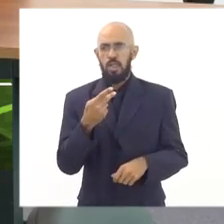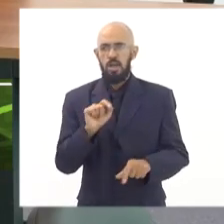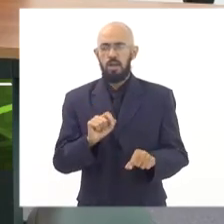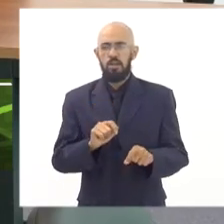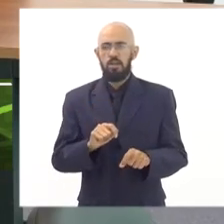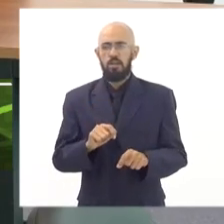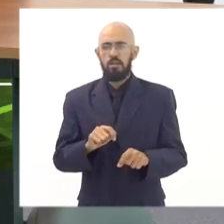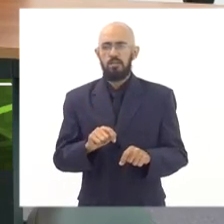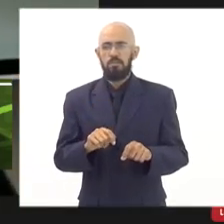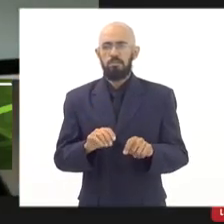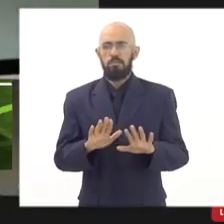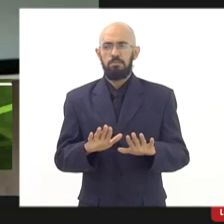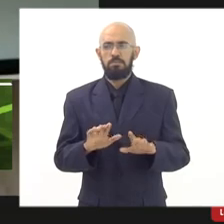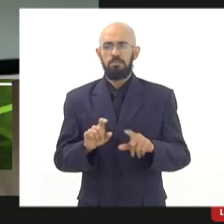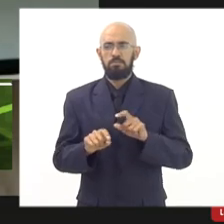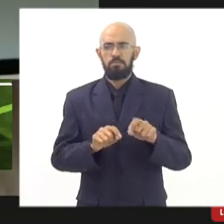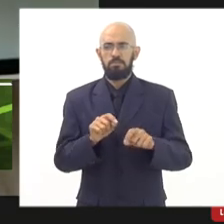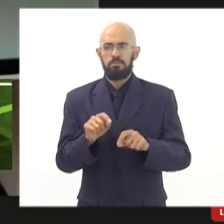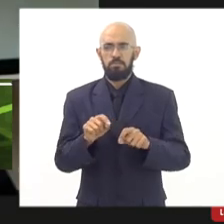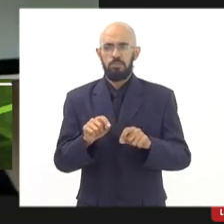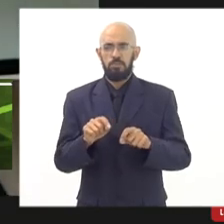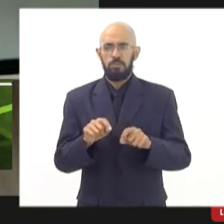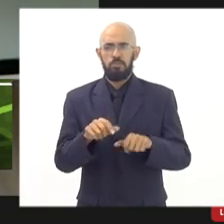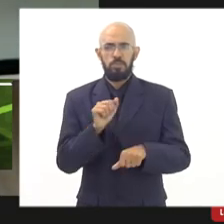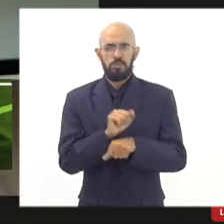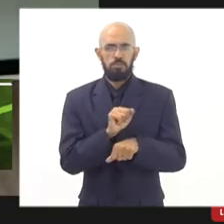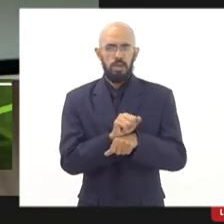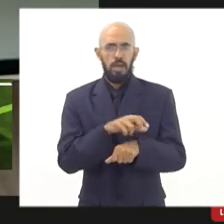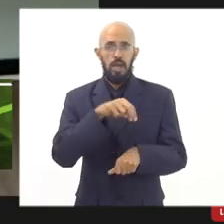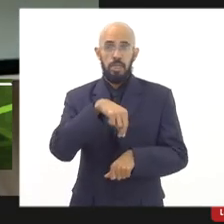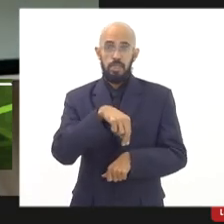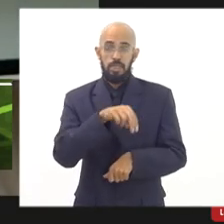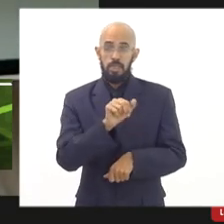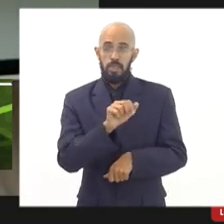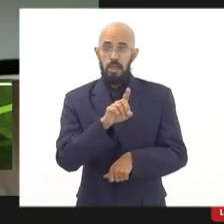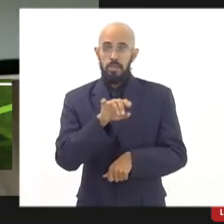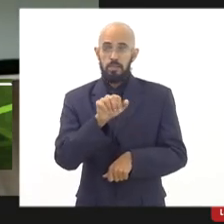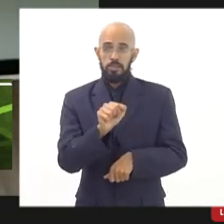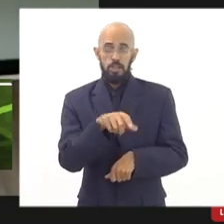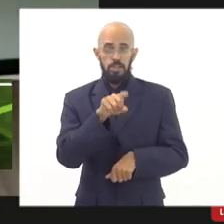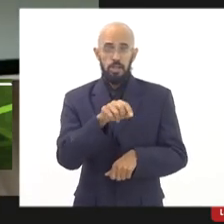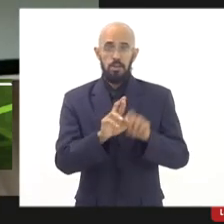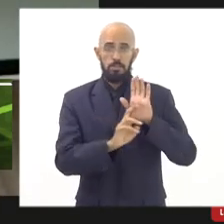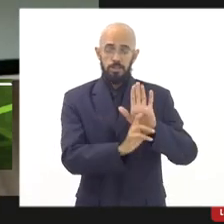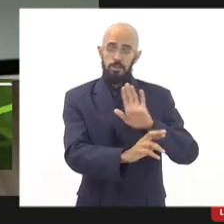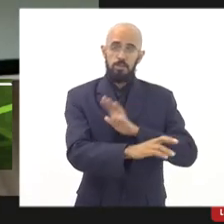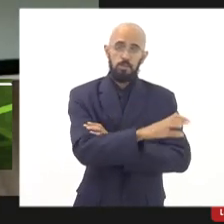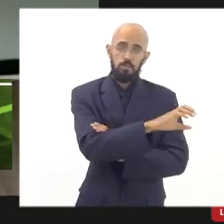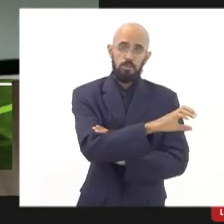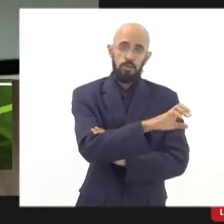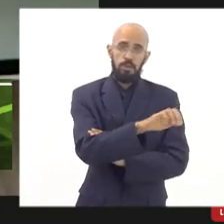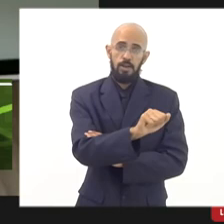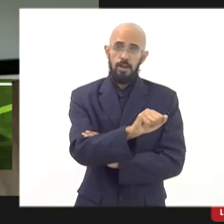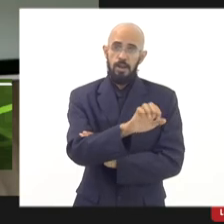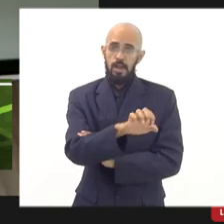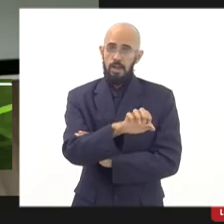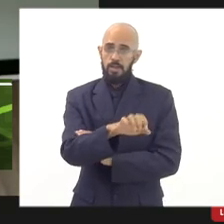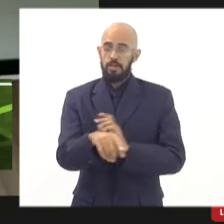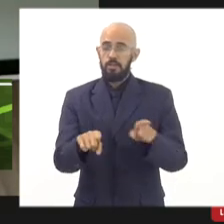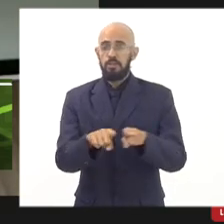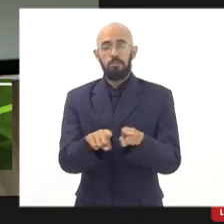que a Nádia, que é a nossa representante no CAI, e você, Celinha, se